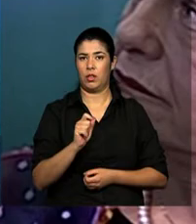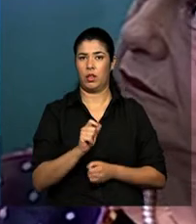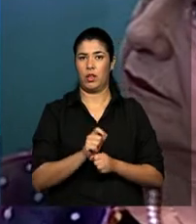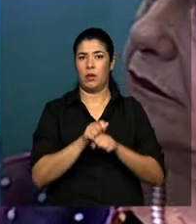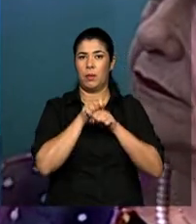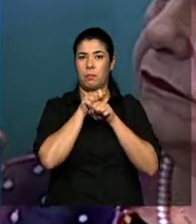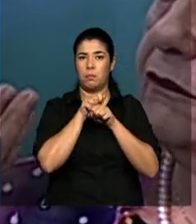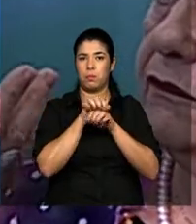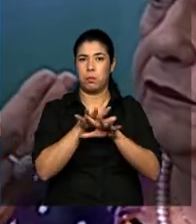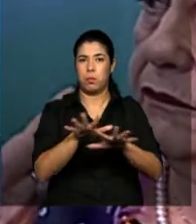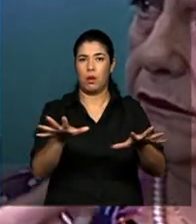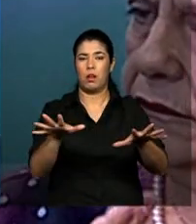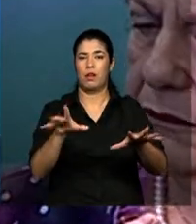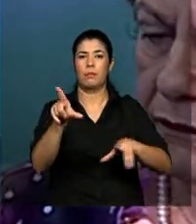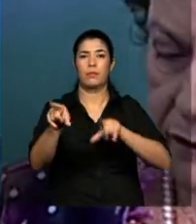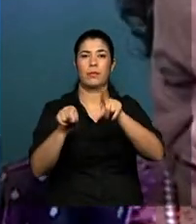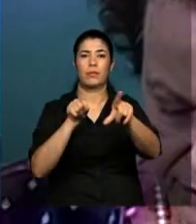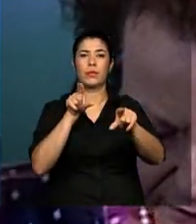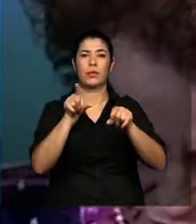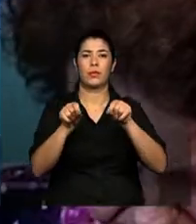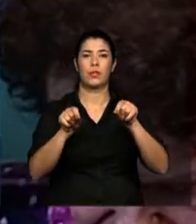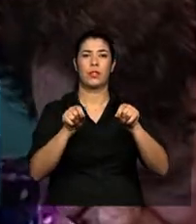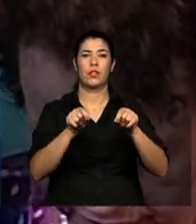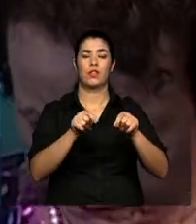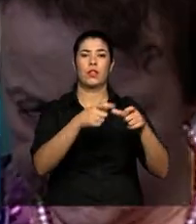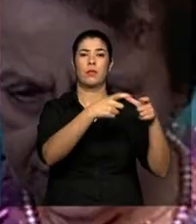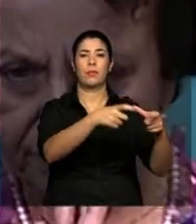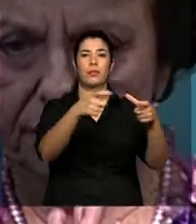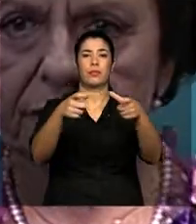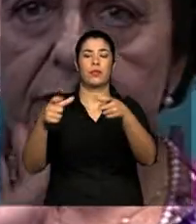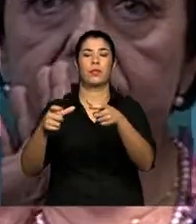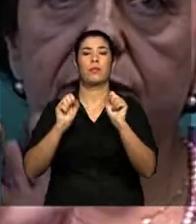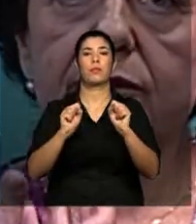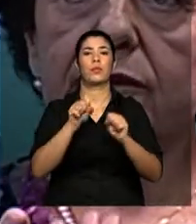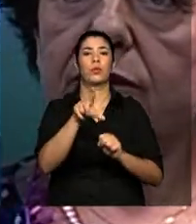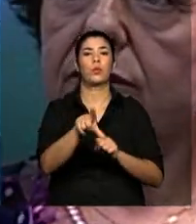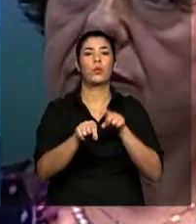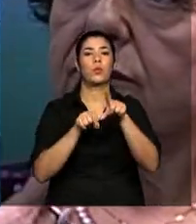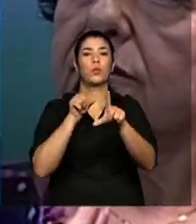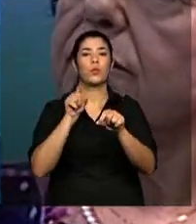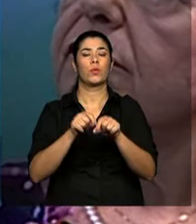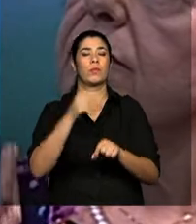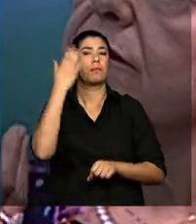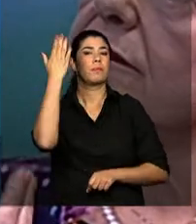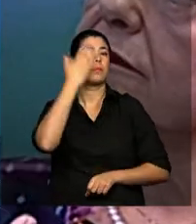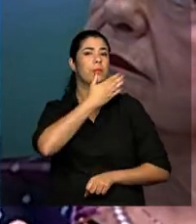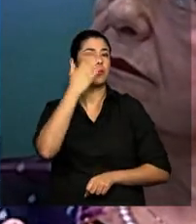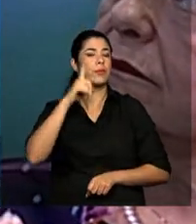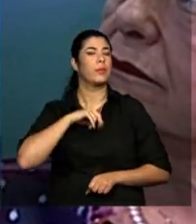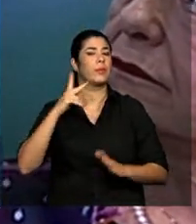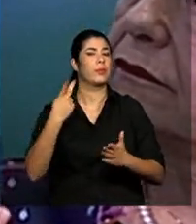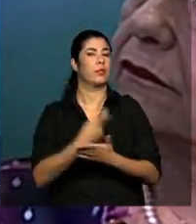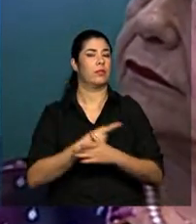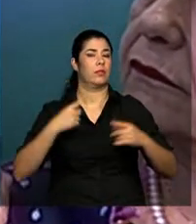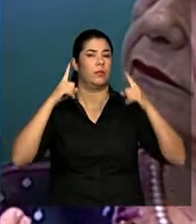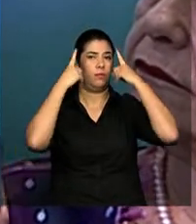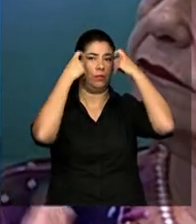maior na coleta dos vestígios. Esses médicos não serão